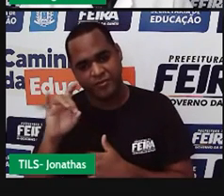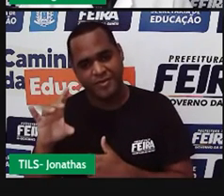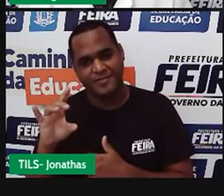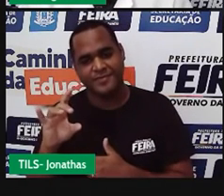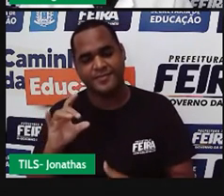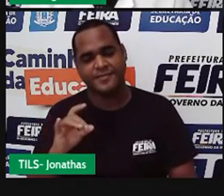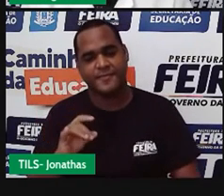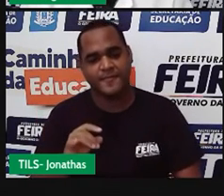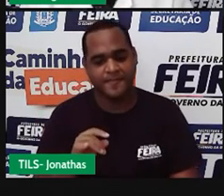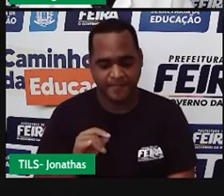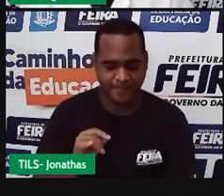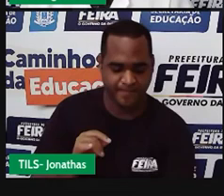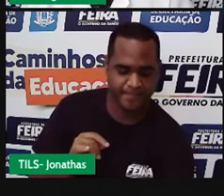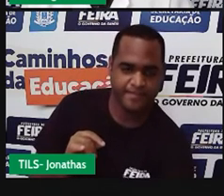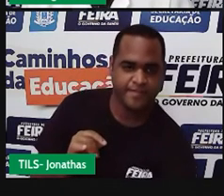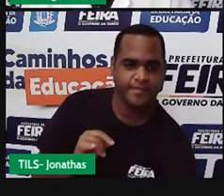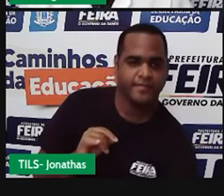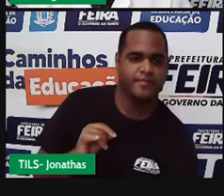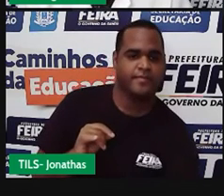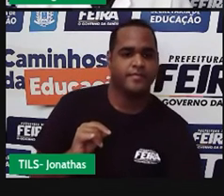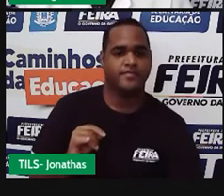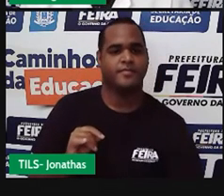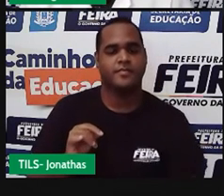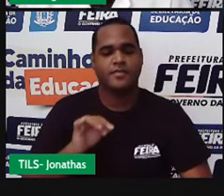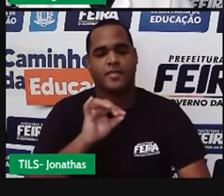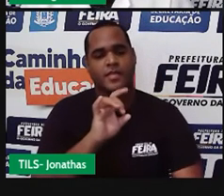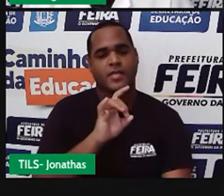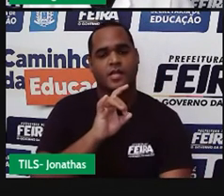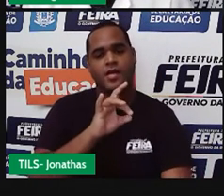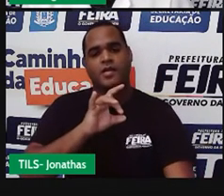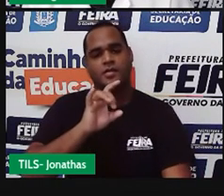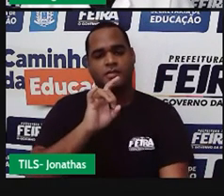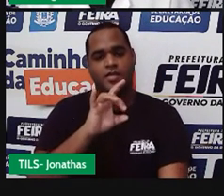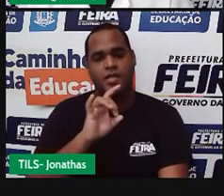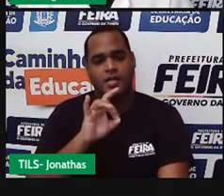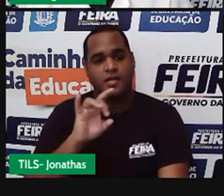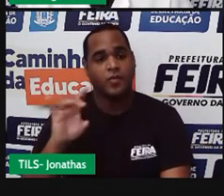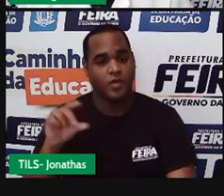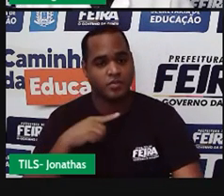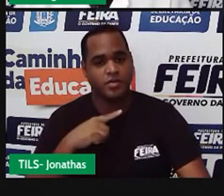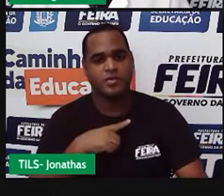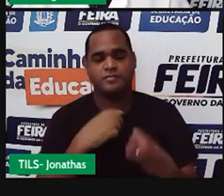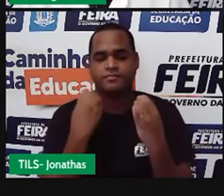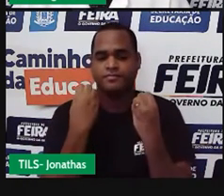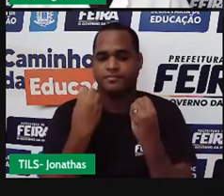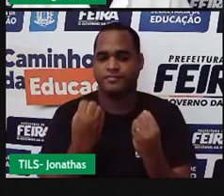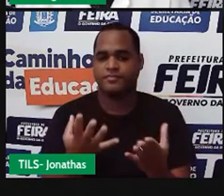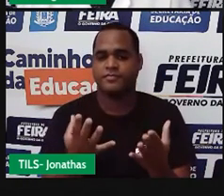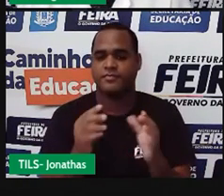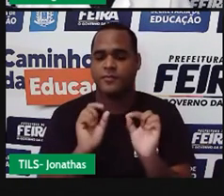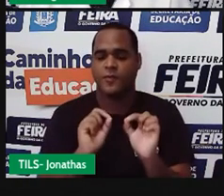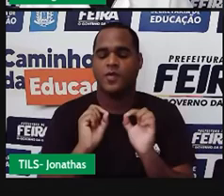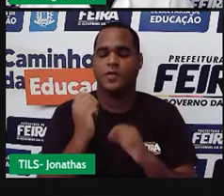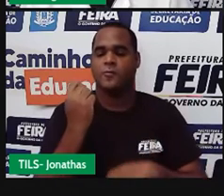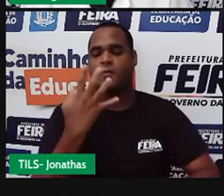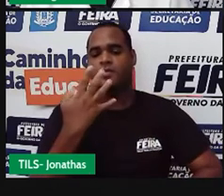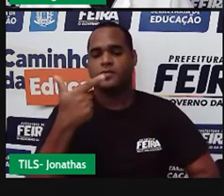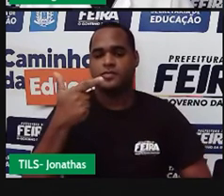cada cada instituição receberá 42